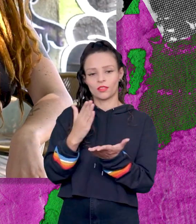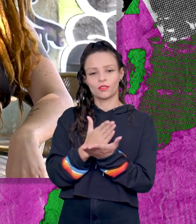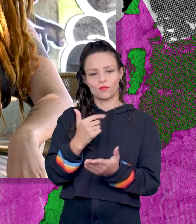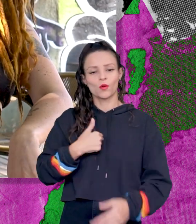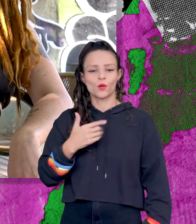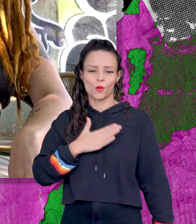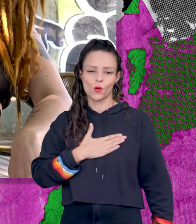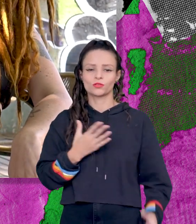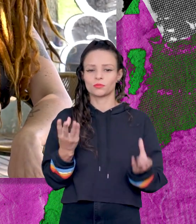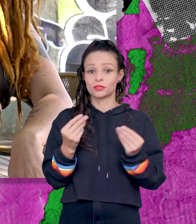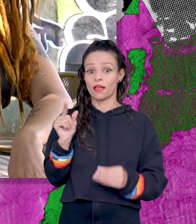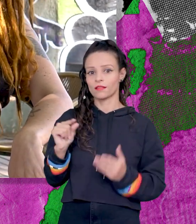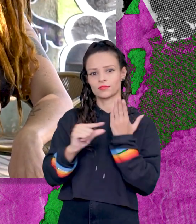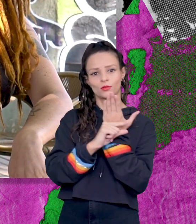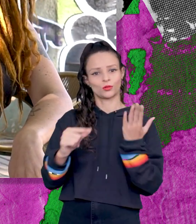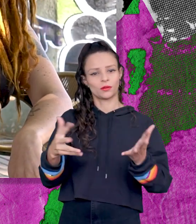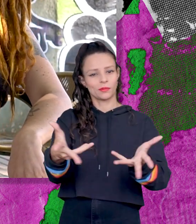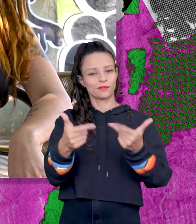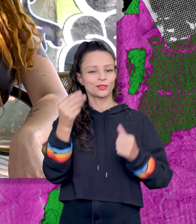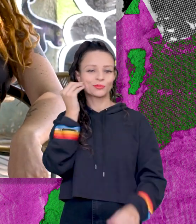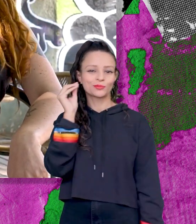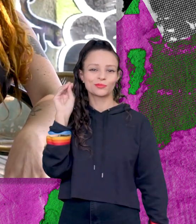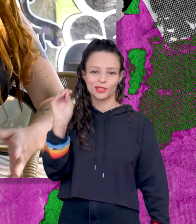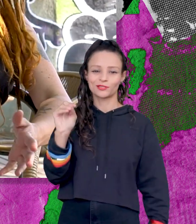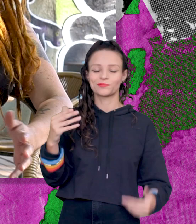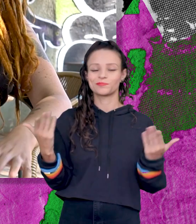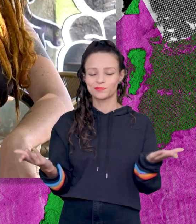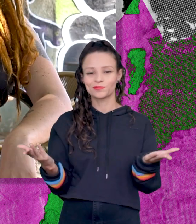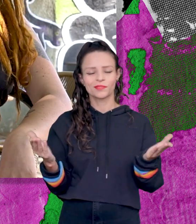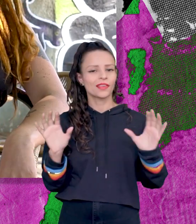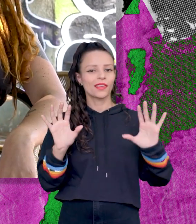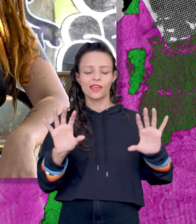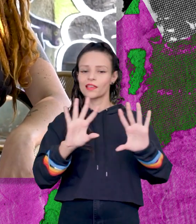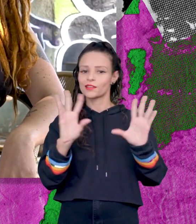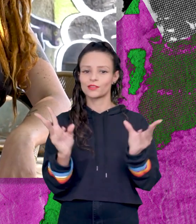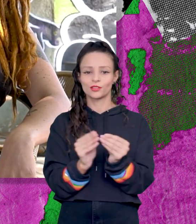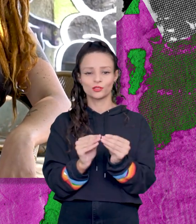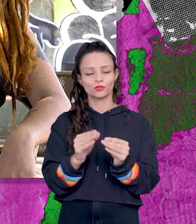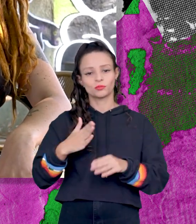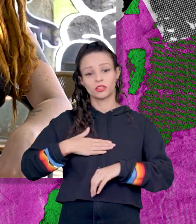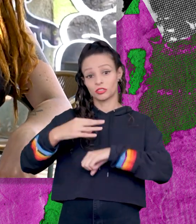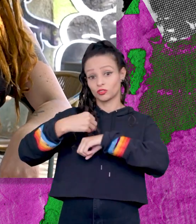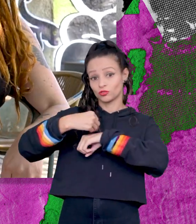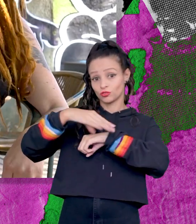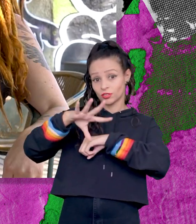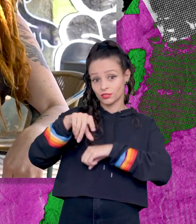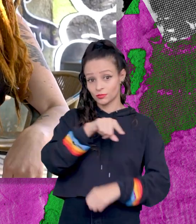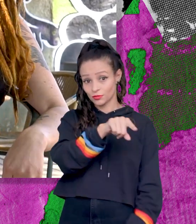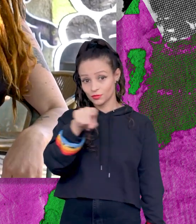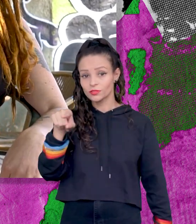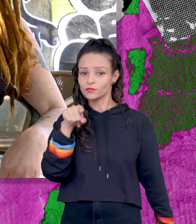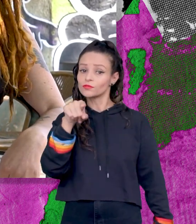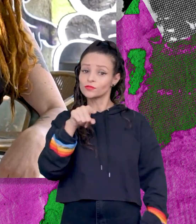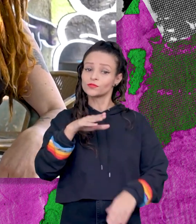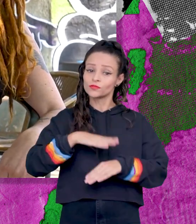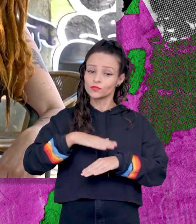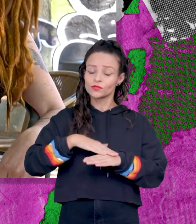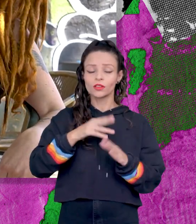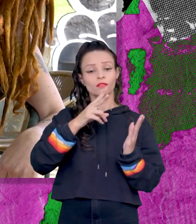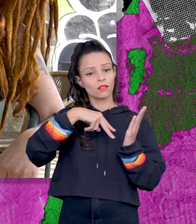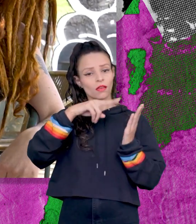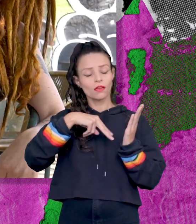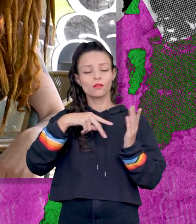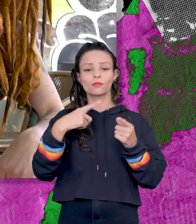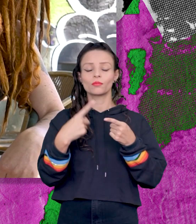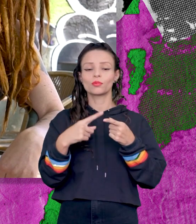bastante, assim, a Mel é Maravilhosa, beijo Mel. E é isso, gente, aí estão as minhas indicações, e leiam, leiam,